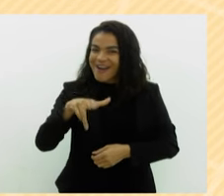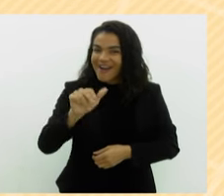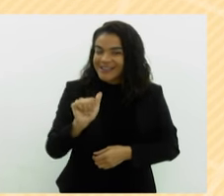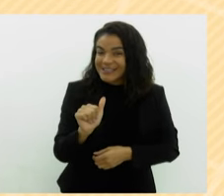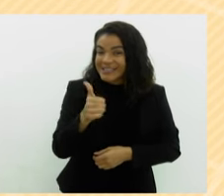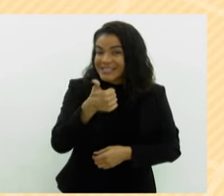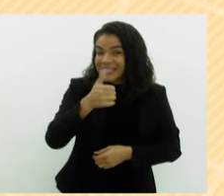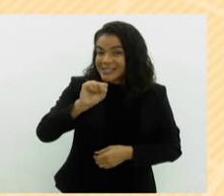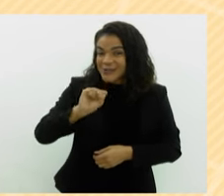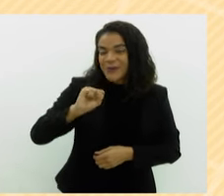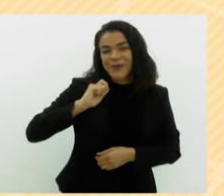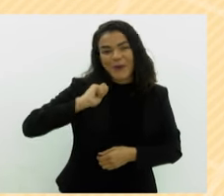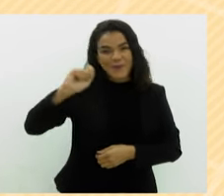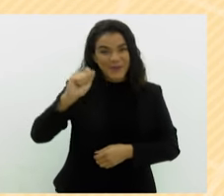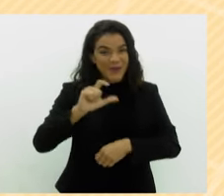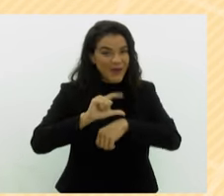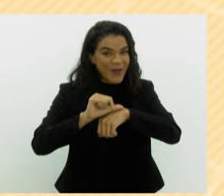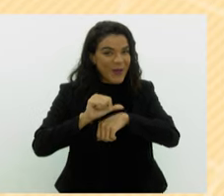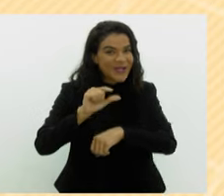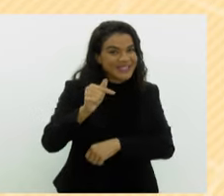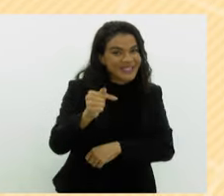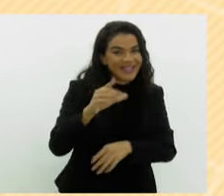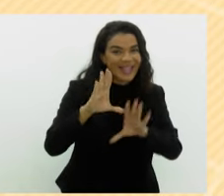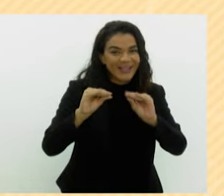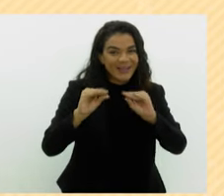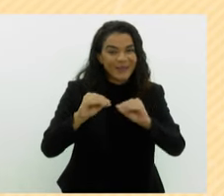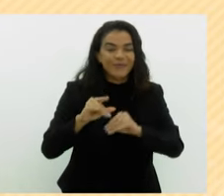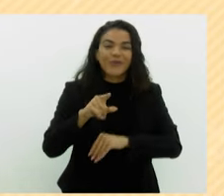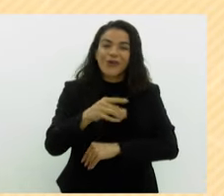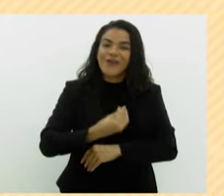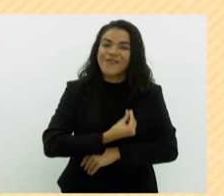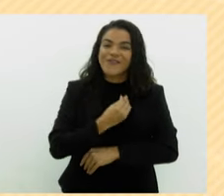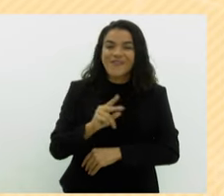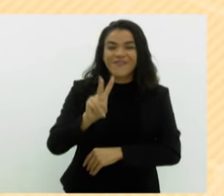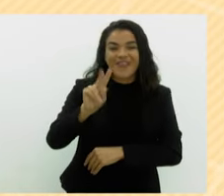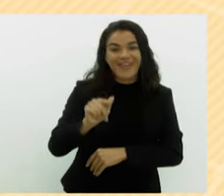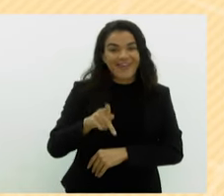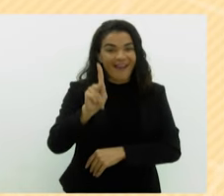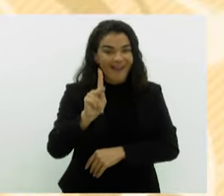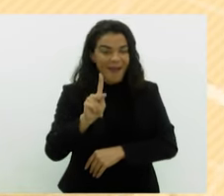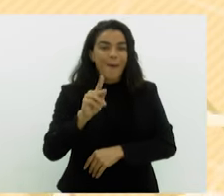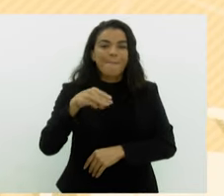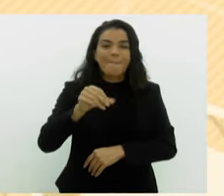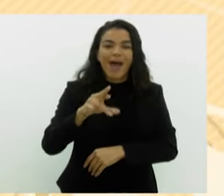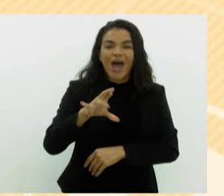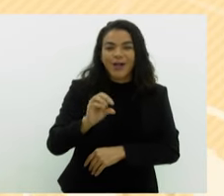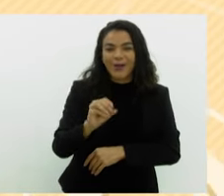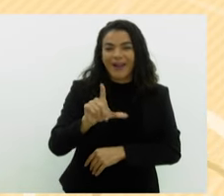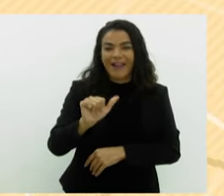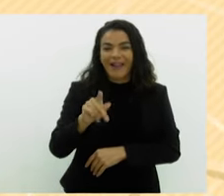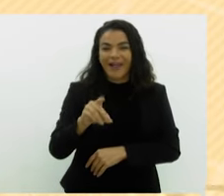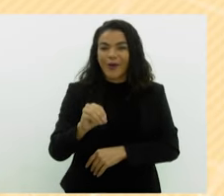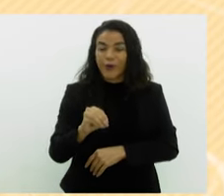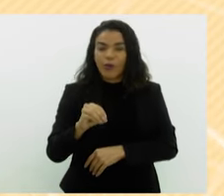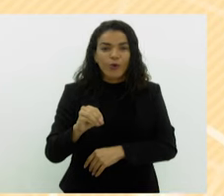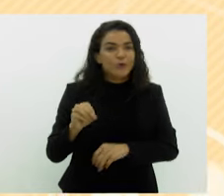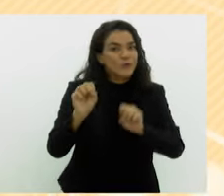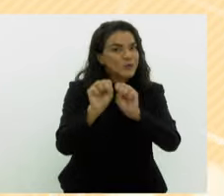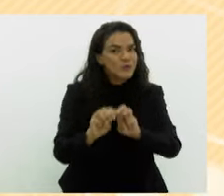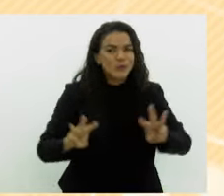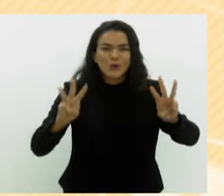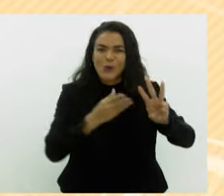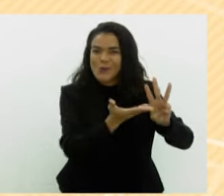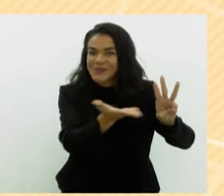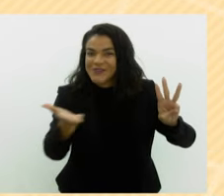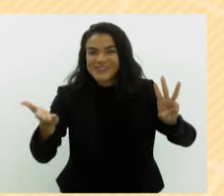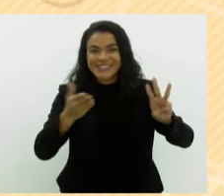18 de abril, às 19 horas, eu estarei em Vila Kennedy, no Teatro Mário Lago, fazendo um super show para